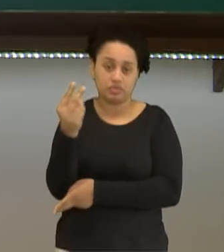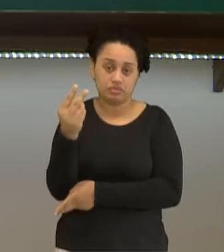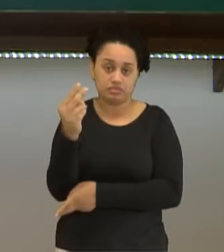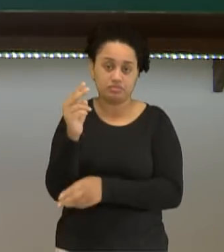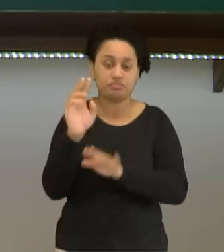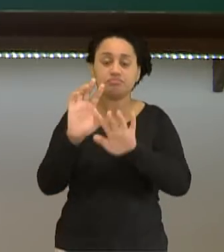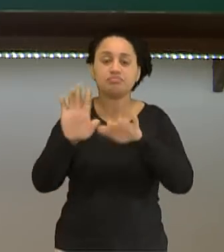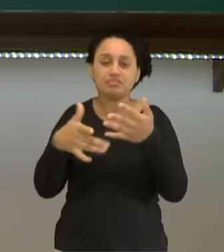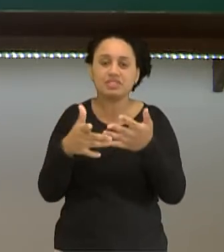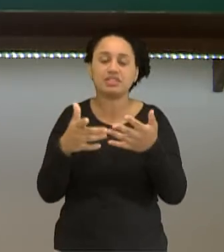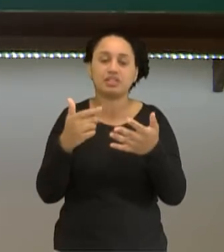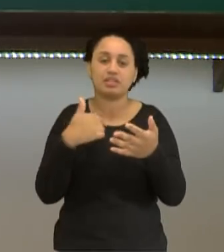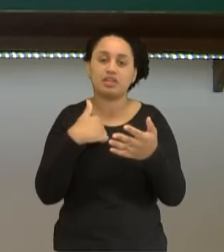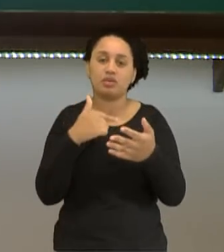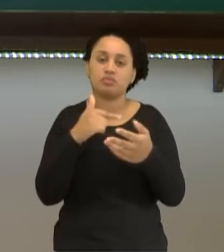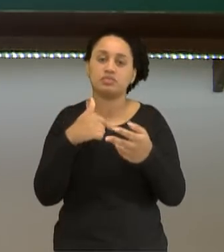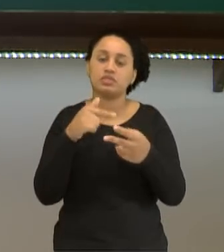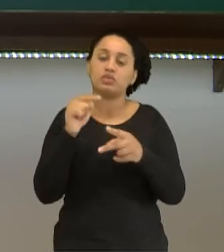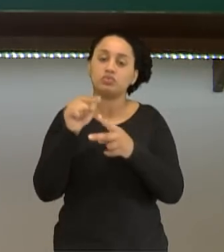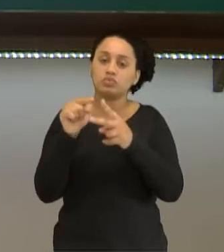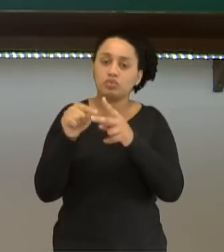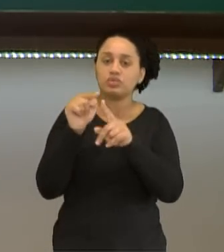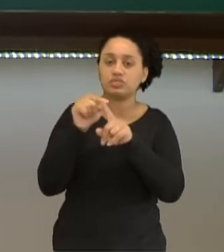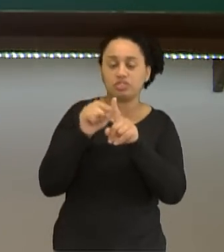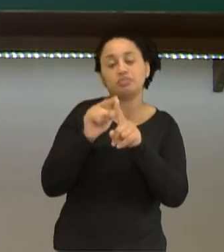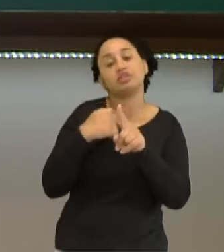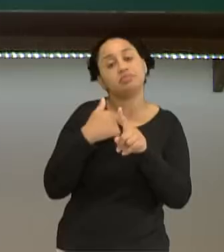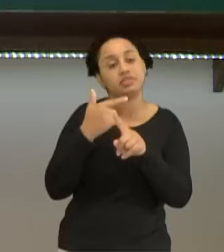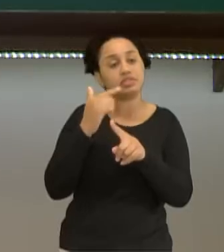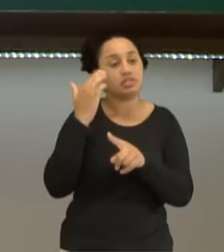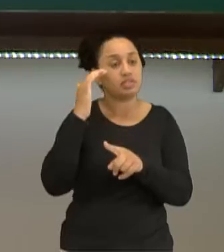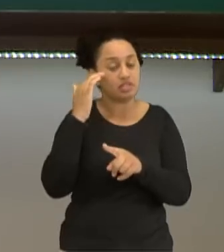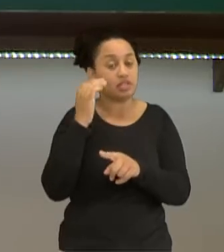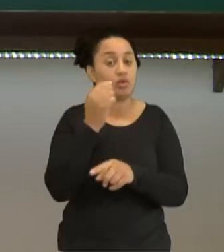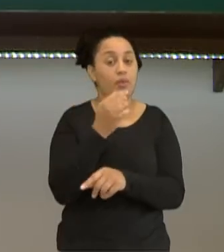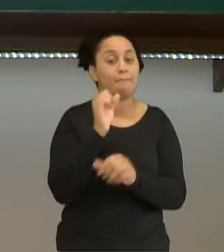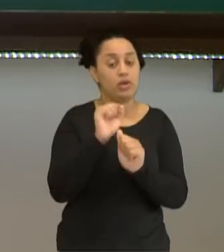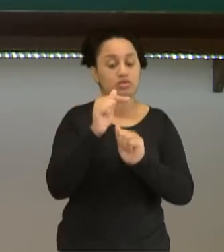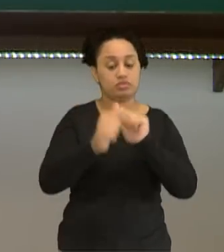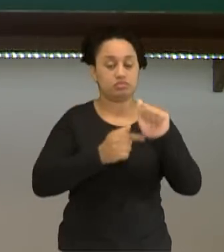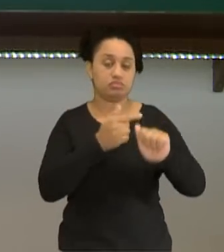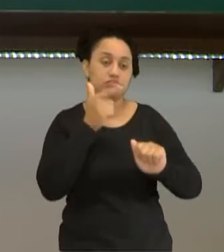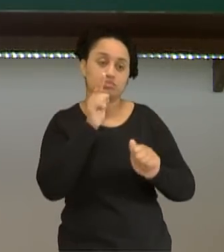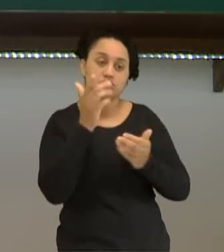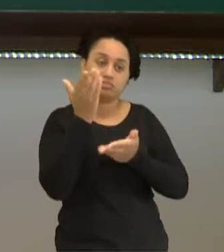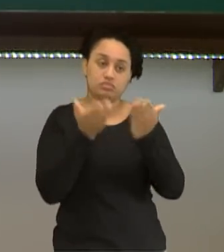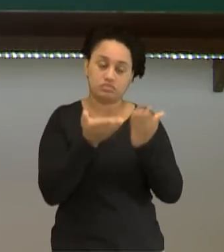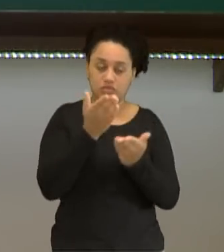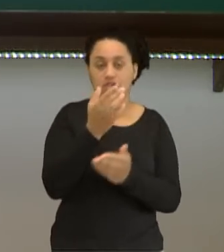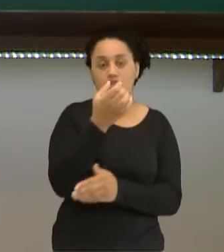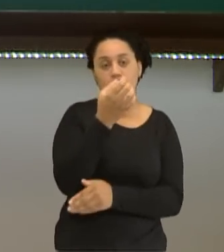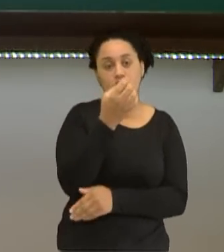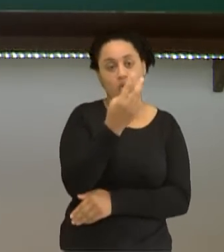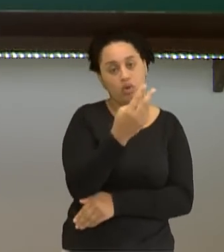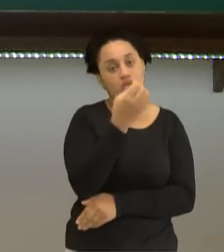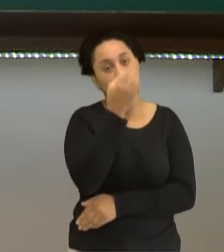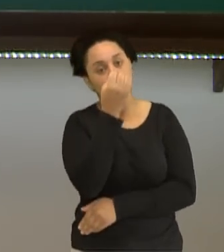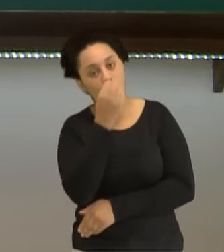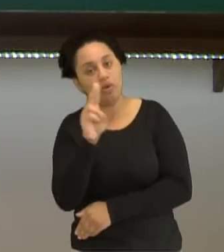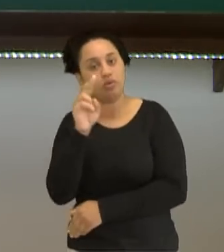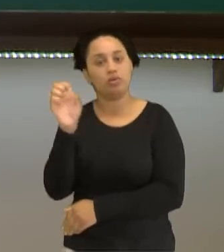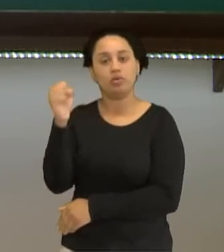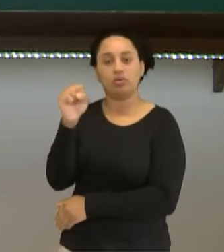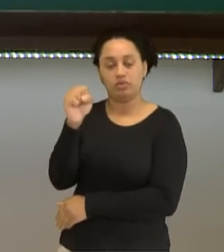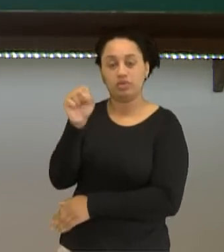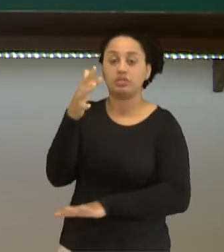são exceções que precisam ser consideradas. Os átomos, então, poderão ficar estáveis com dois ou oito elétrons,